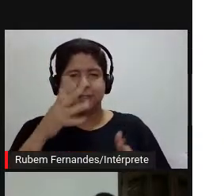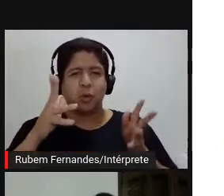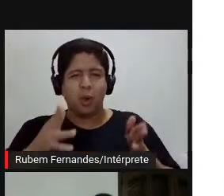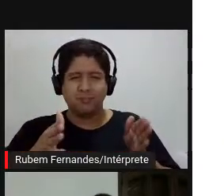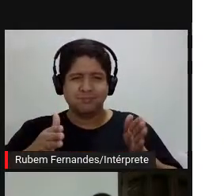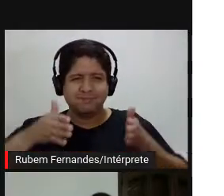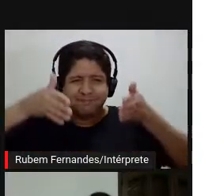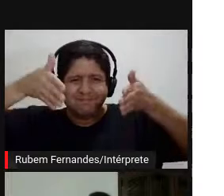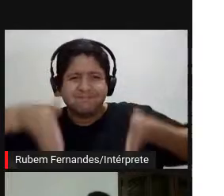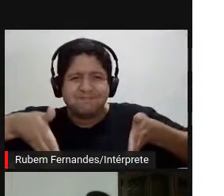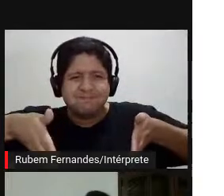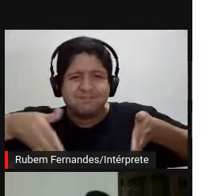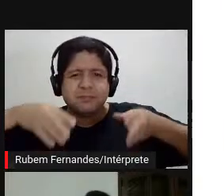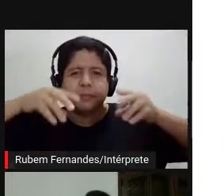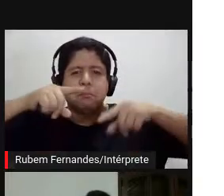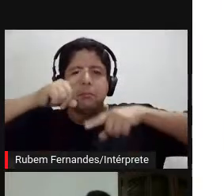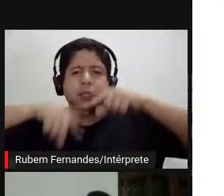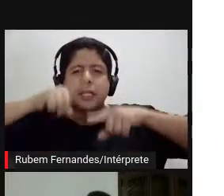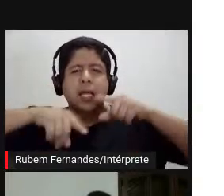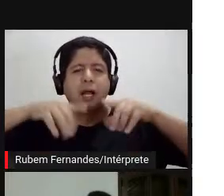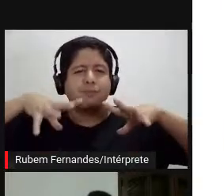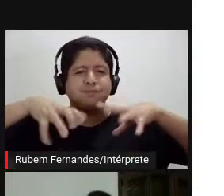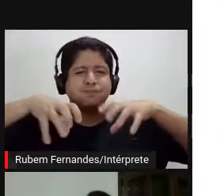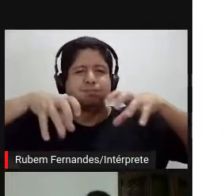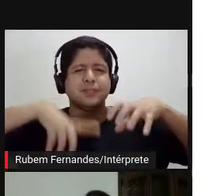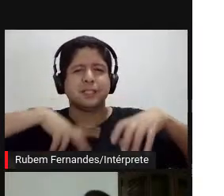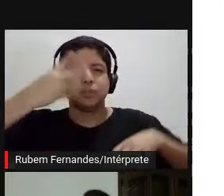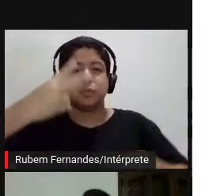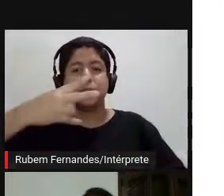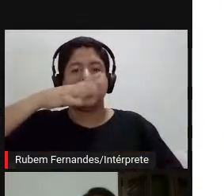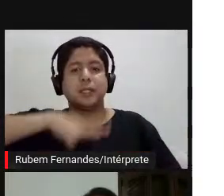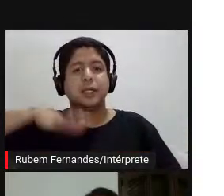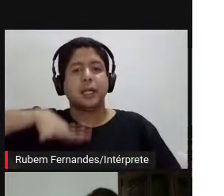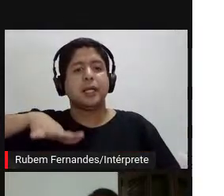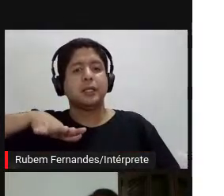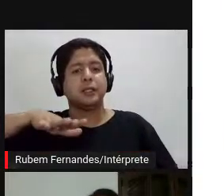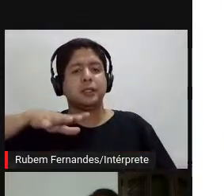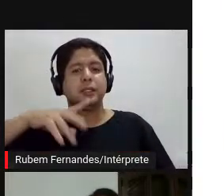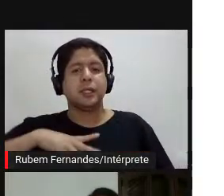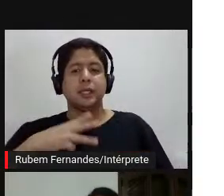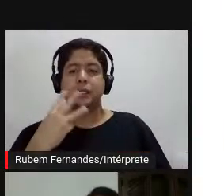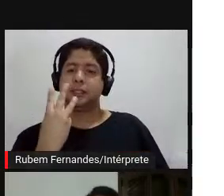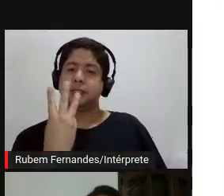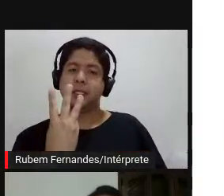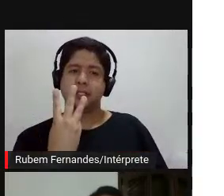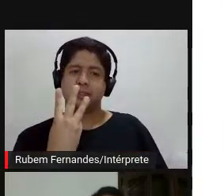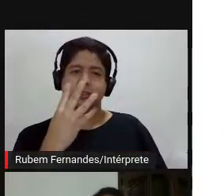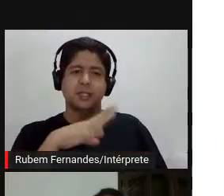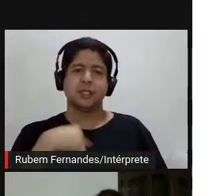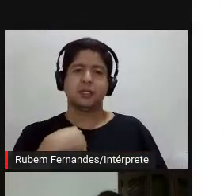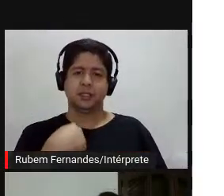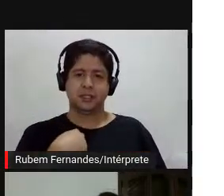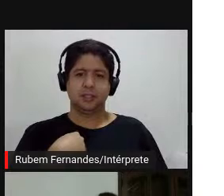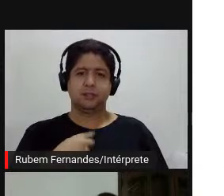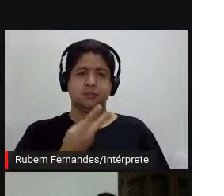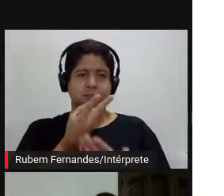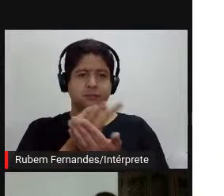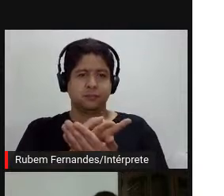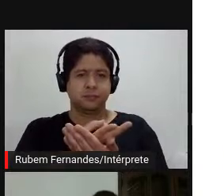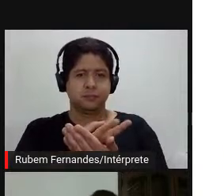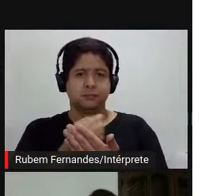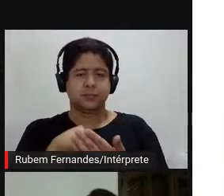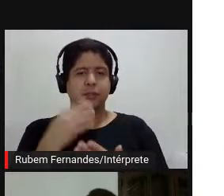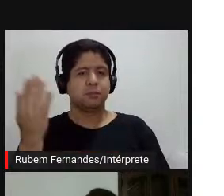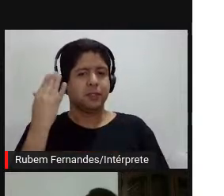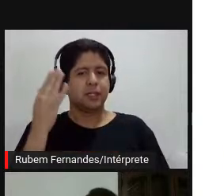enterrada nesse material, nesse feno, por duas crianças, são praticamente três crianças, sou eu que estou aí, eu estava na época da